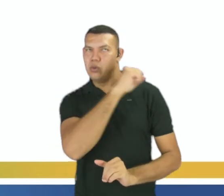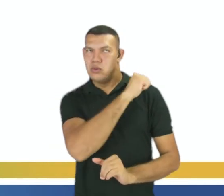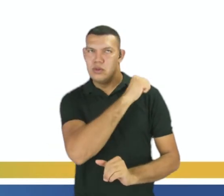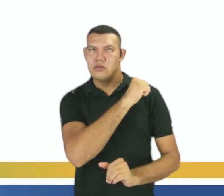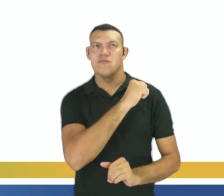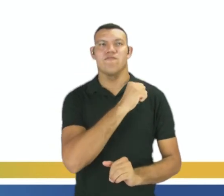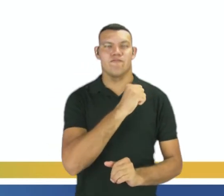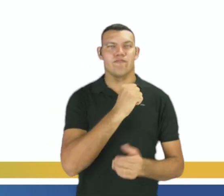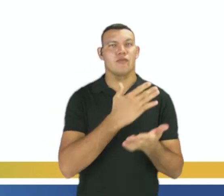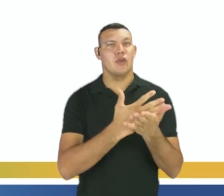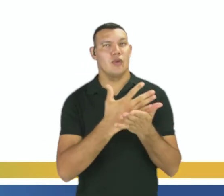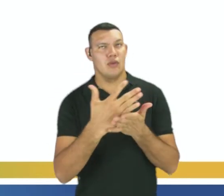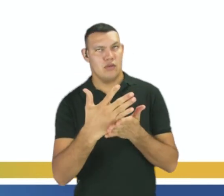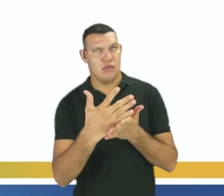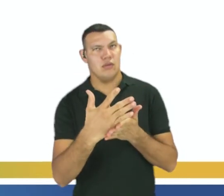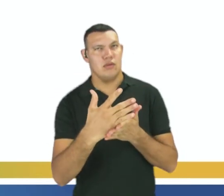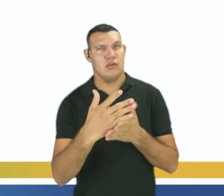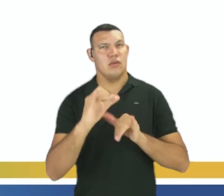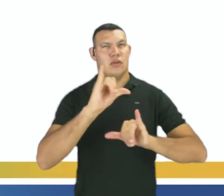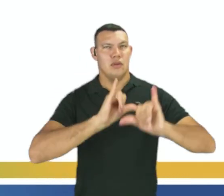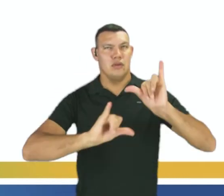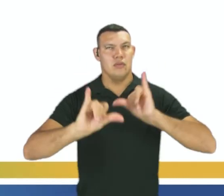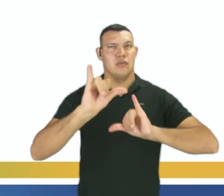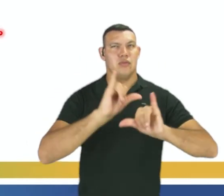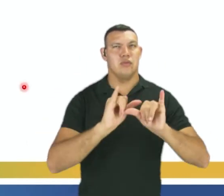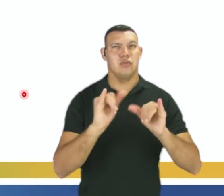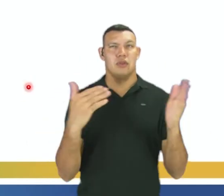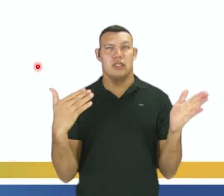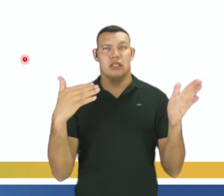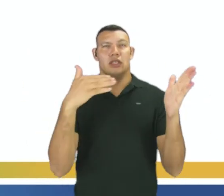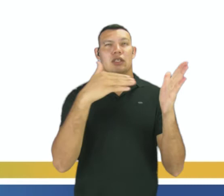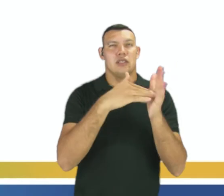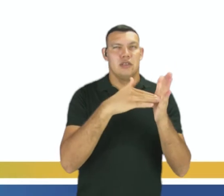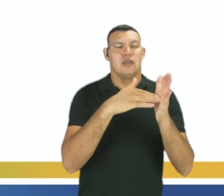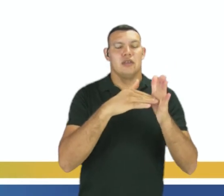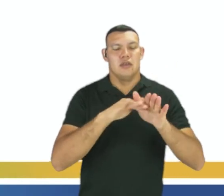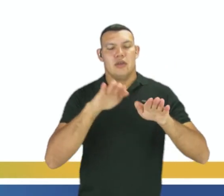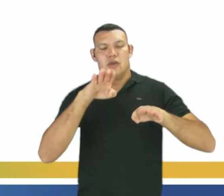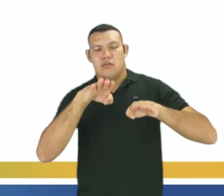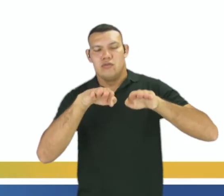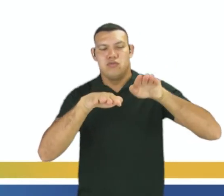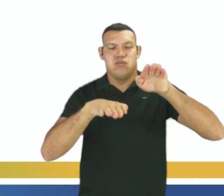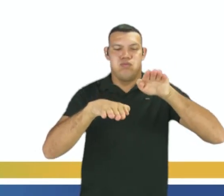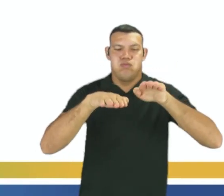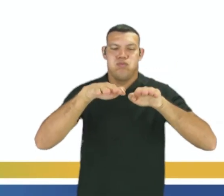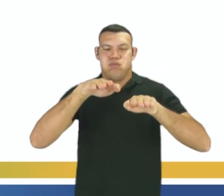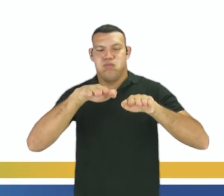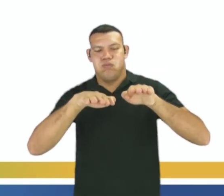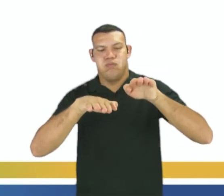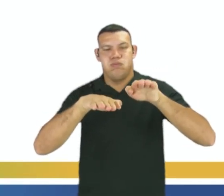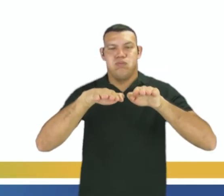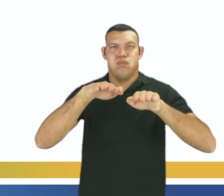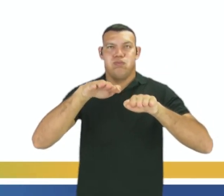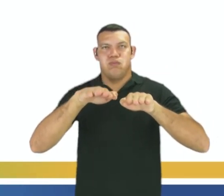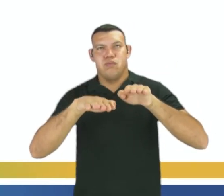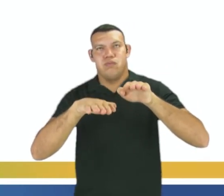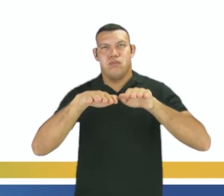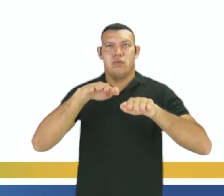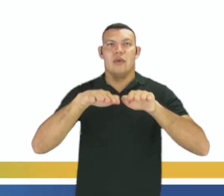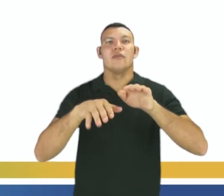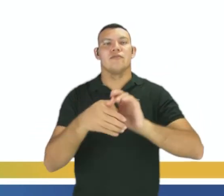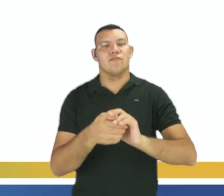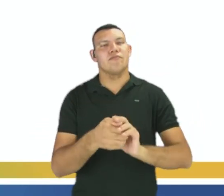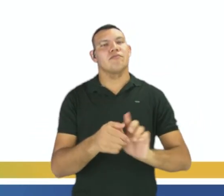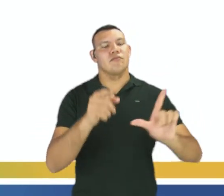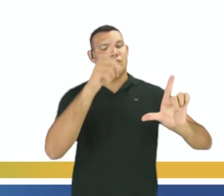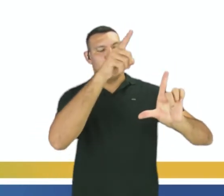da reação até atingir a situação de equilíbrio. Então, a gente observa aqui no gráfico, né? Mais um gráfico mostrando o